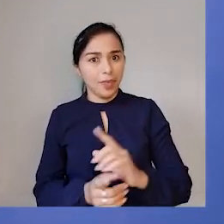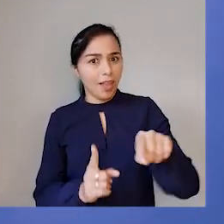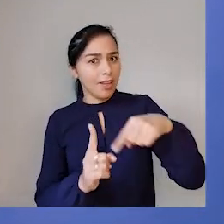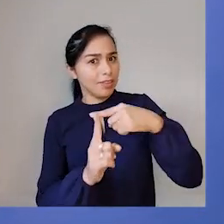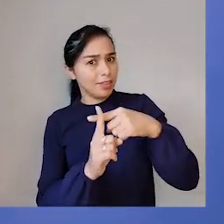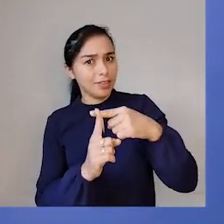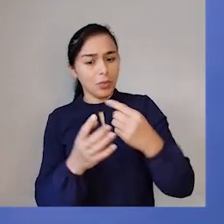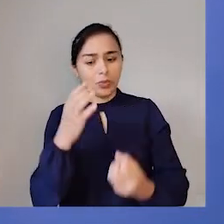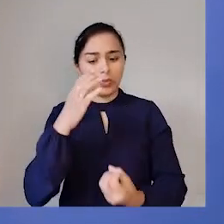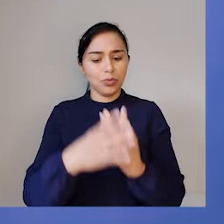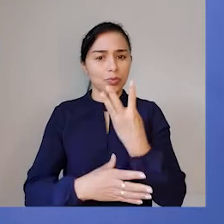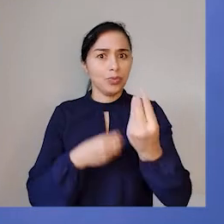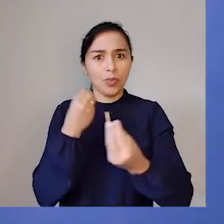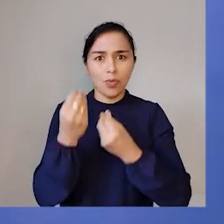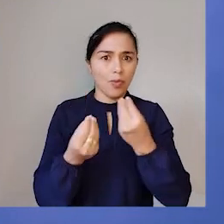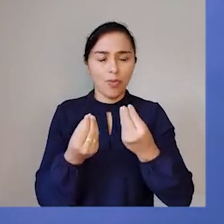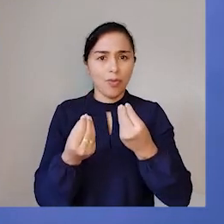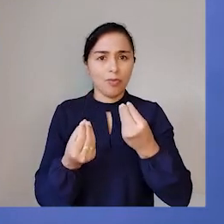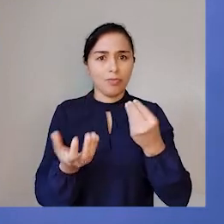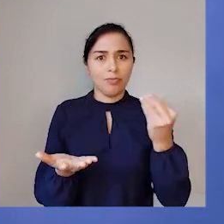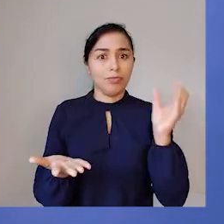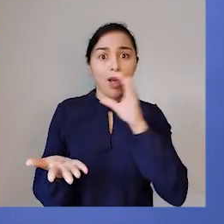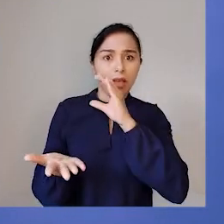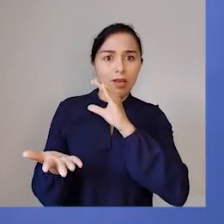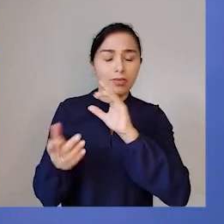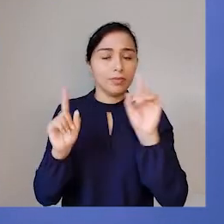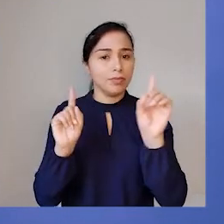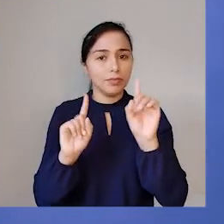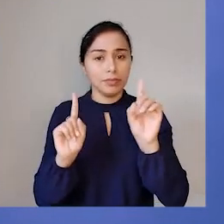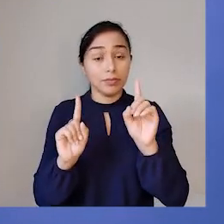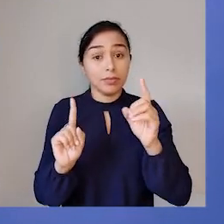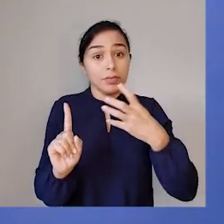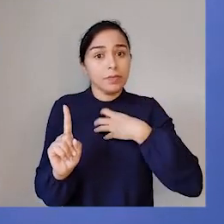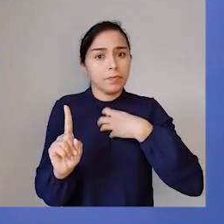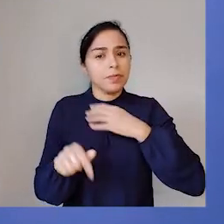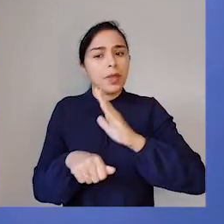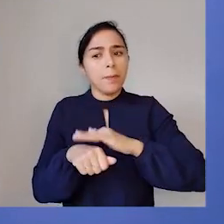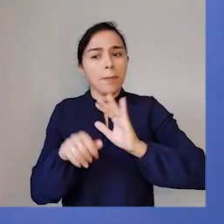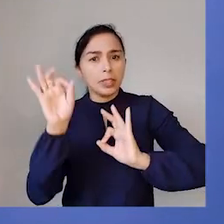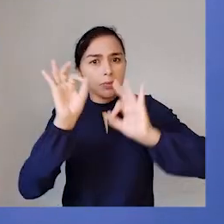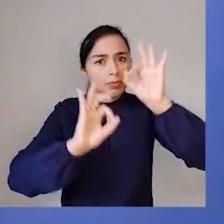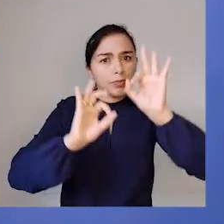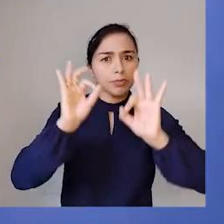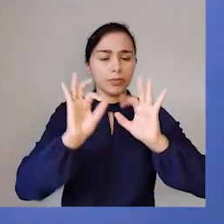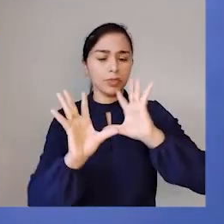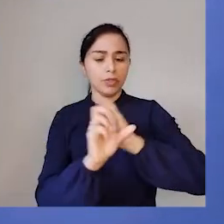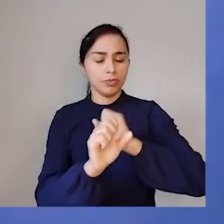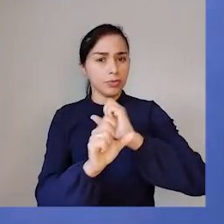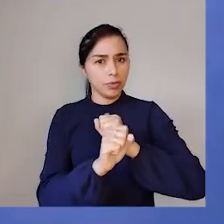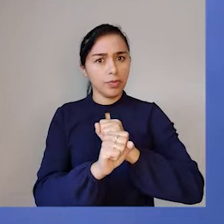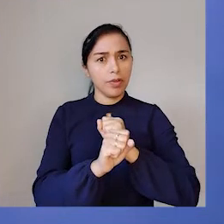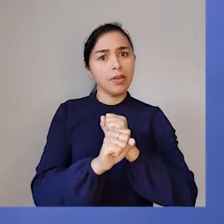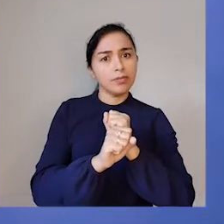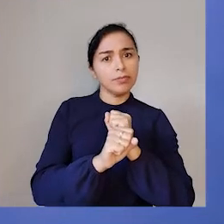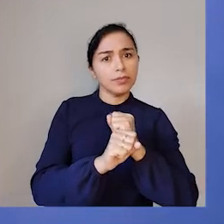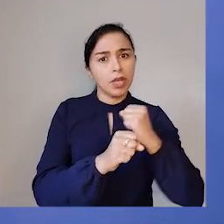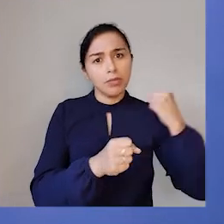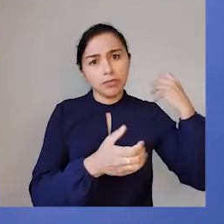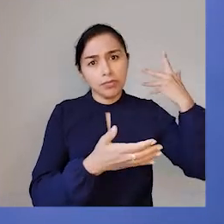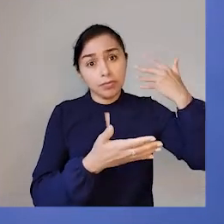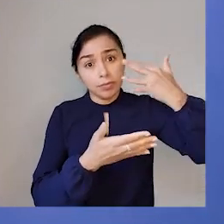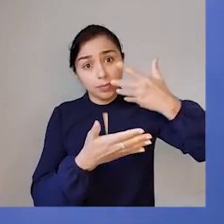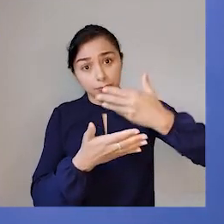nasceu de uma hora para a outra. Essa é a maneira mais formal de realizar os cálculos. Os estudiosos,